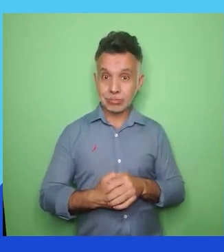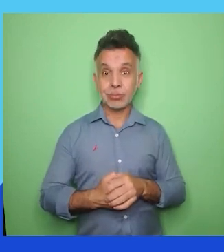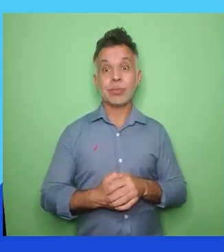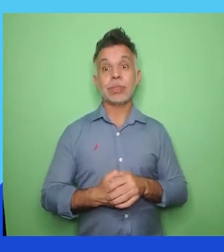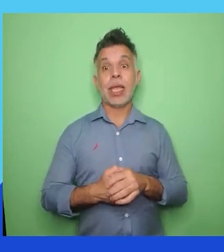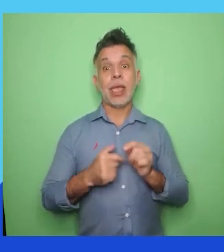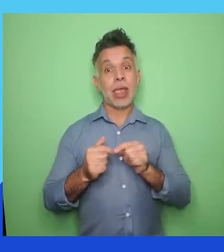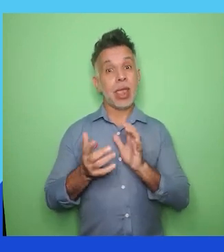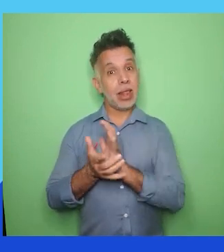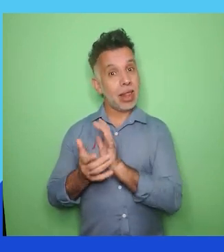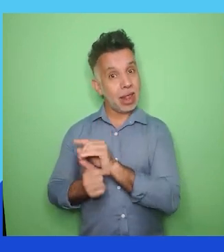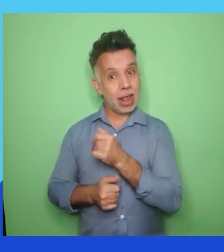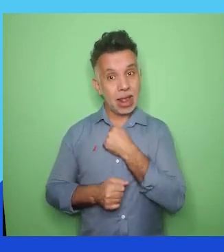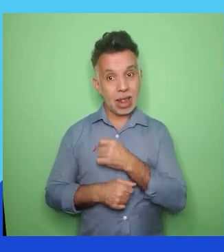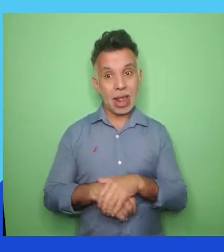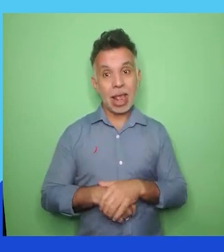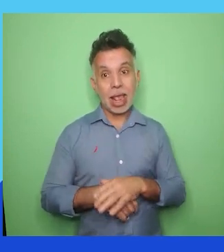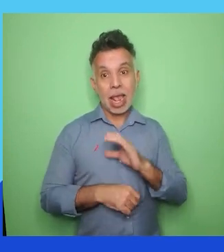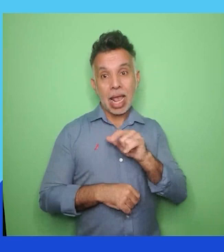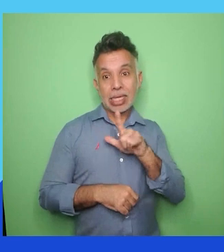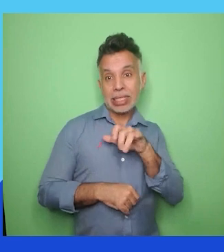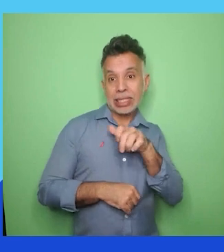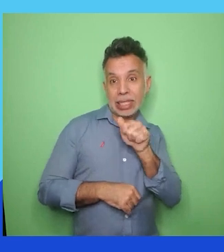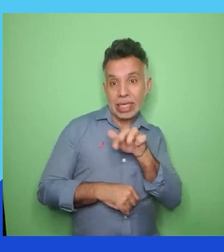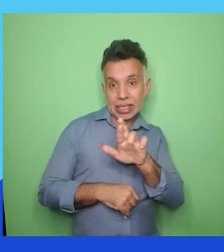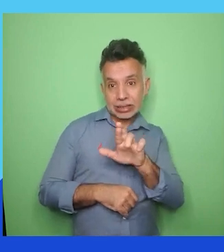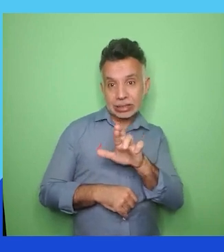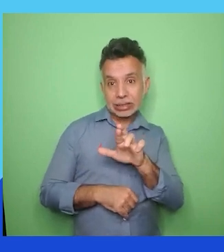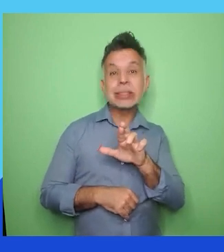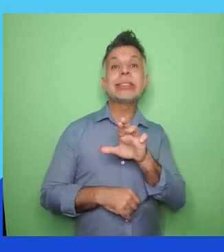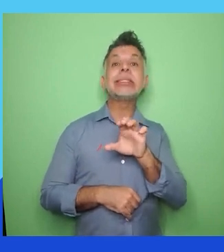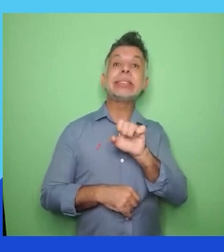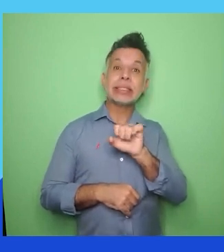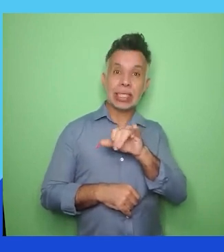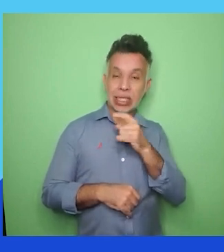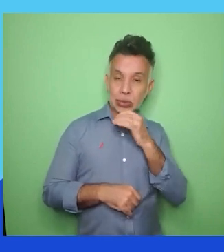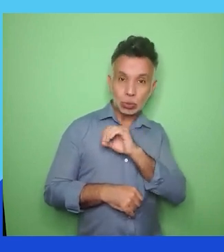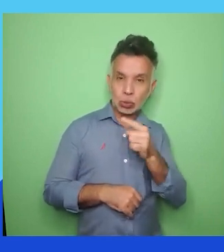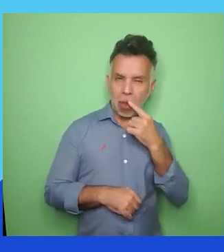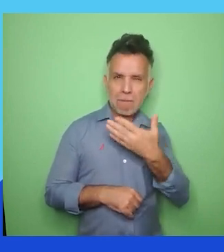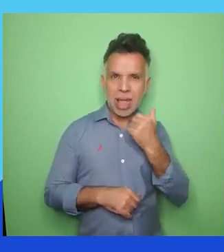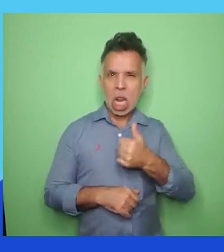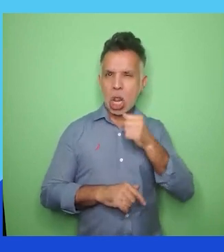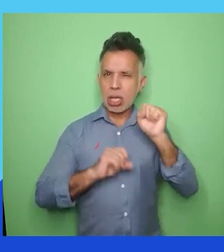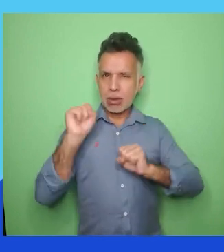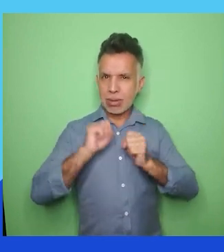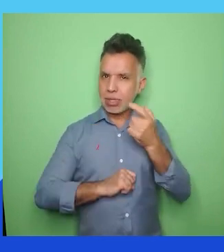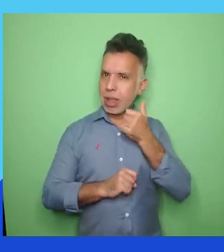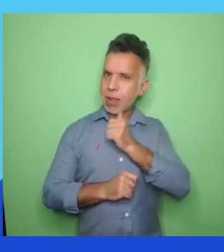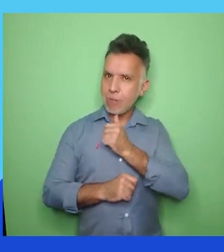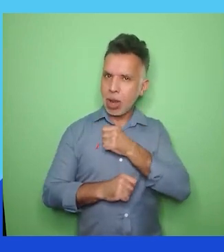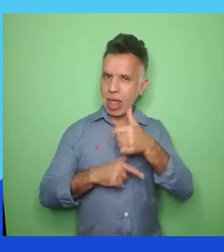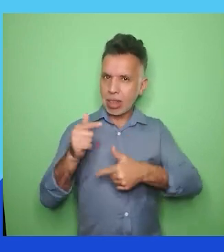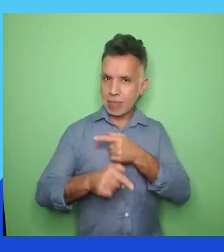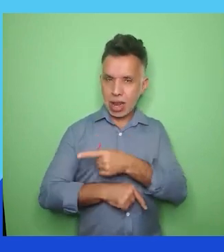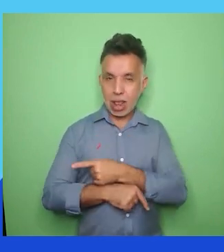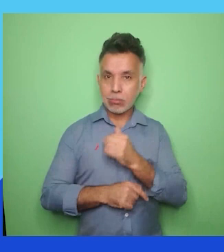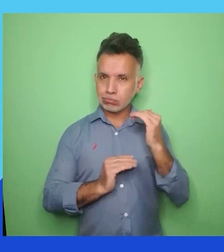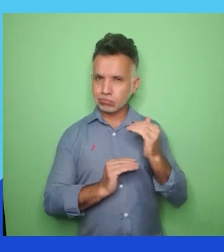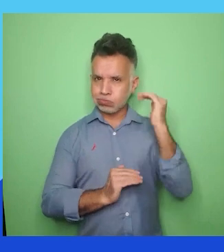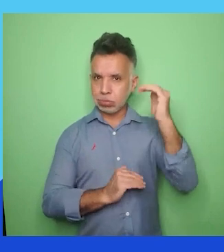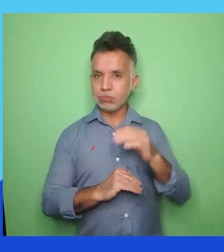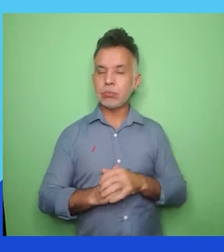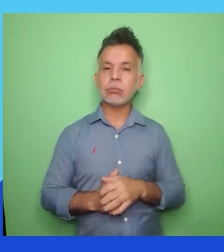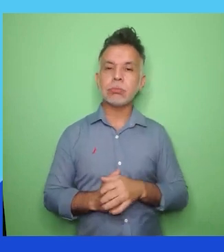alfabética. Melhores empresas para mulher trabalhar. Categoria grande porte. Dando sequência com a Coats Corrente.